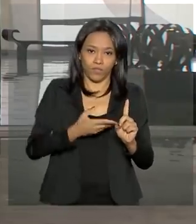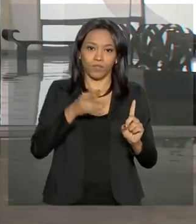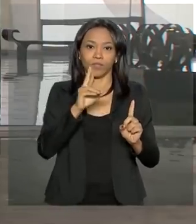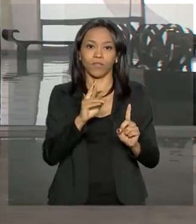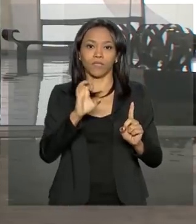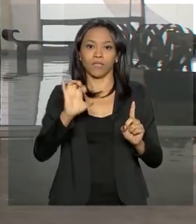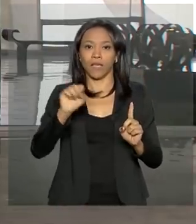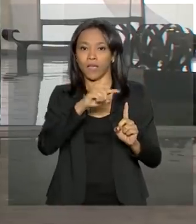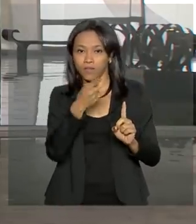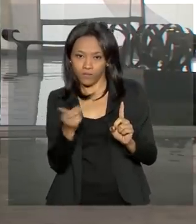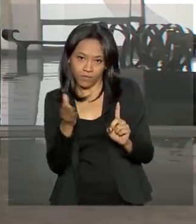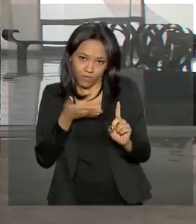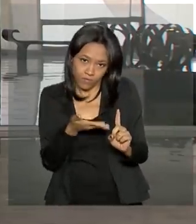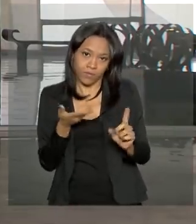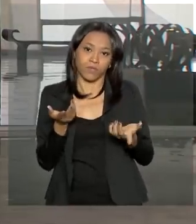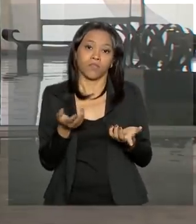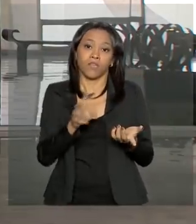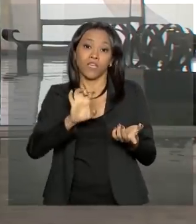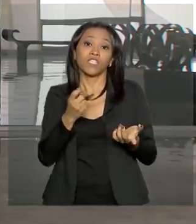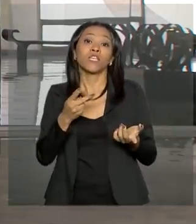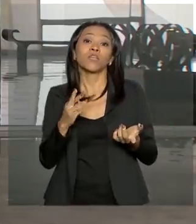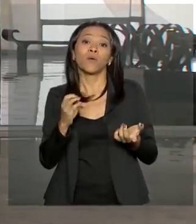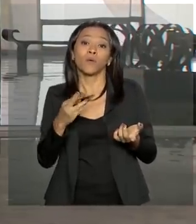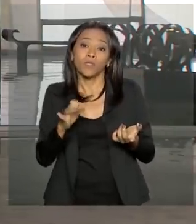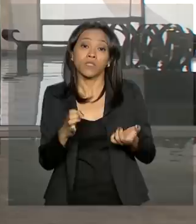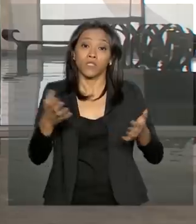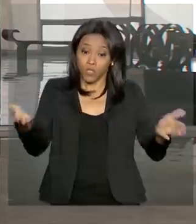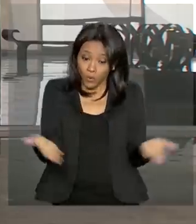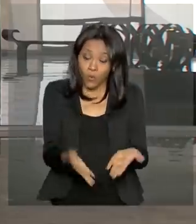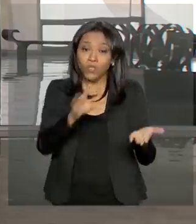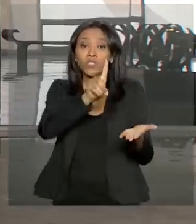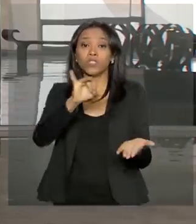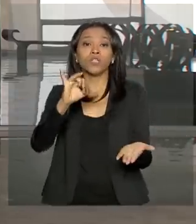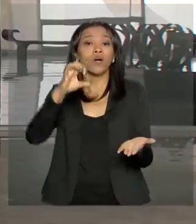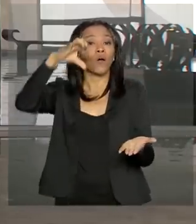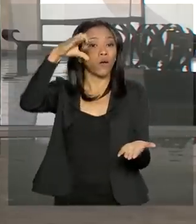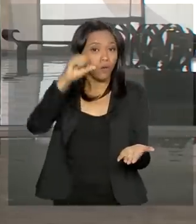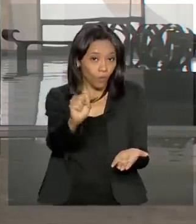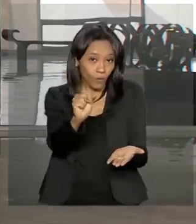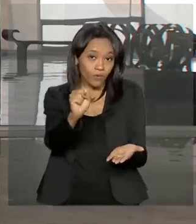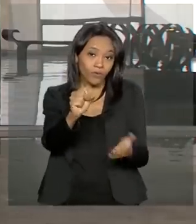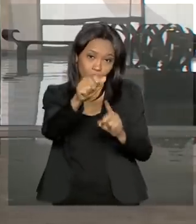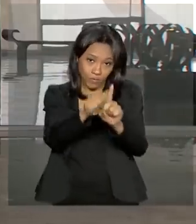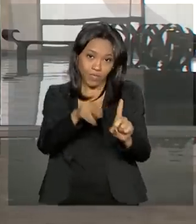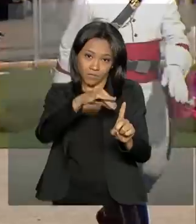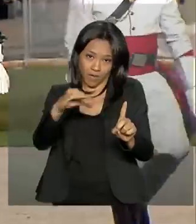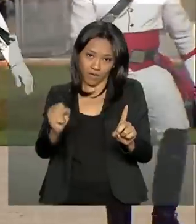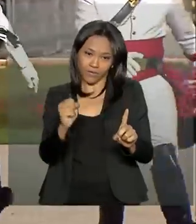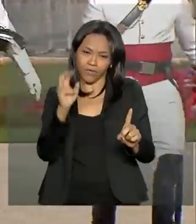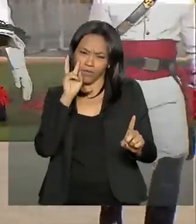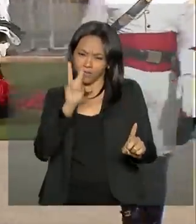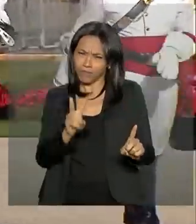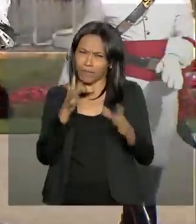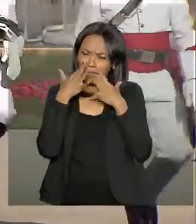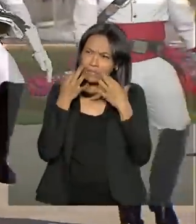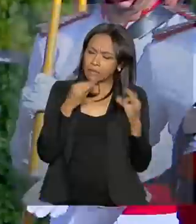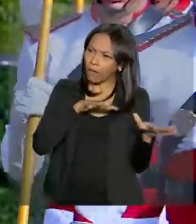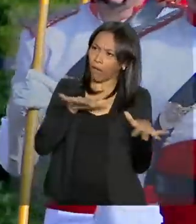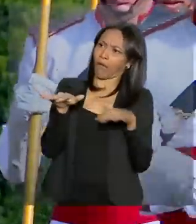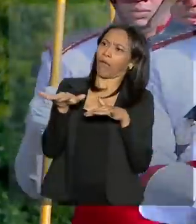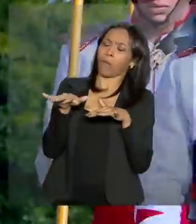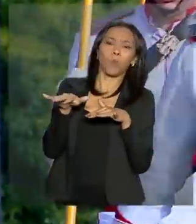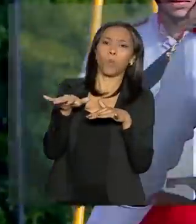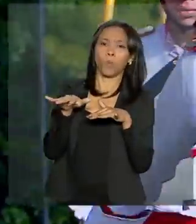hoje, no Dia Internacional da Mulher, 8 de março, uma imagem bem simbólica chamou atenção aqui no Palácio do